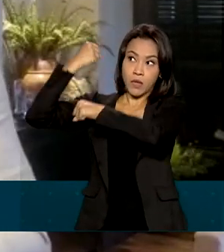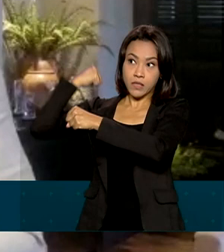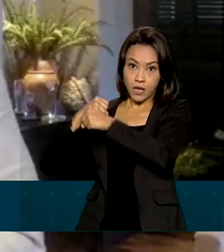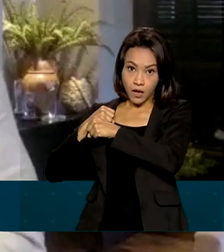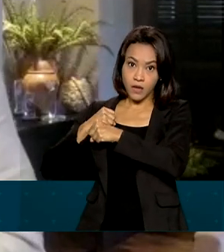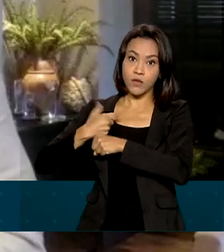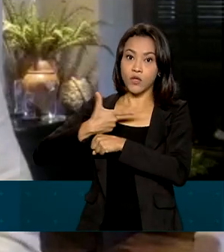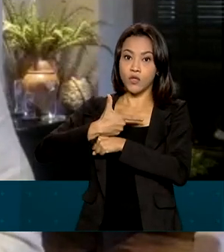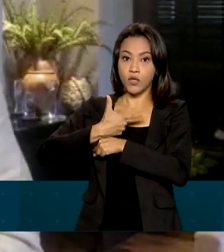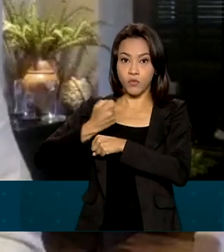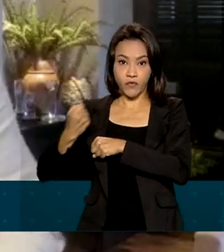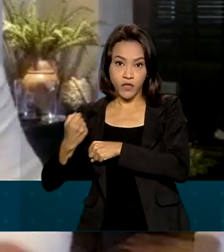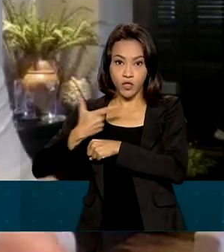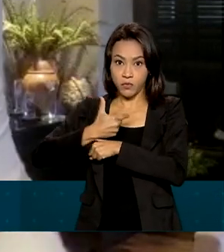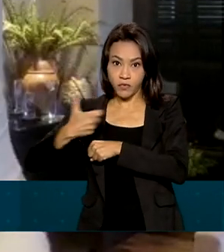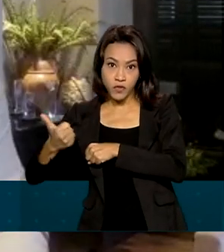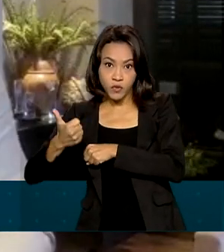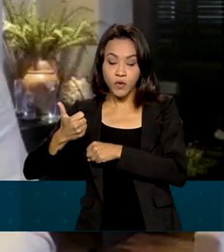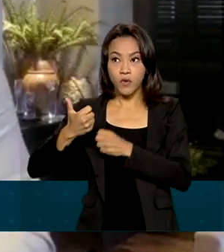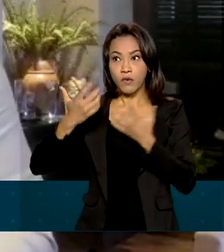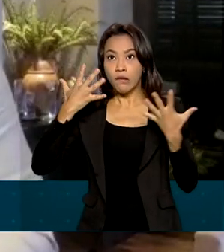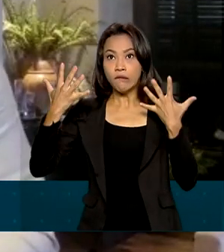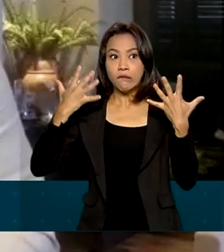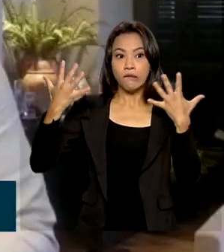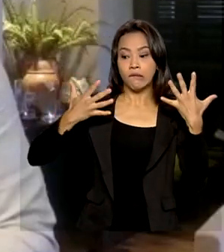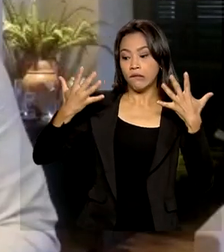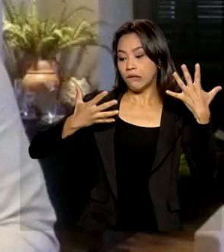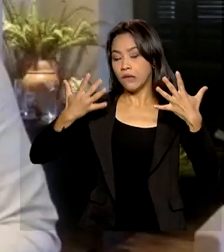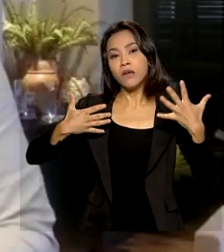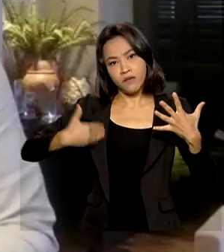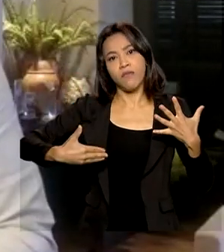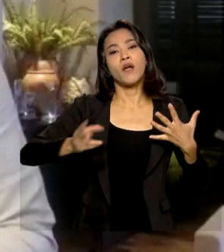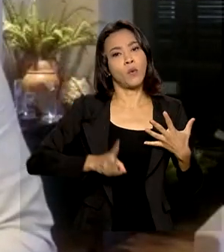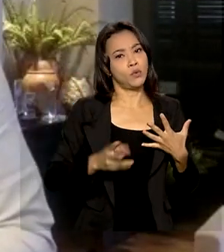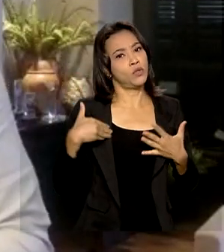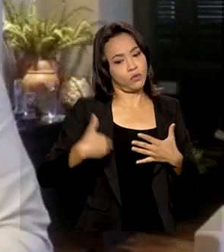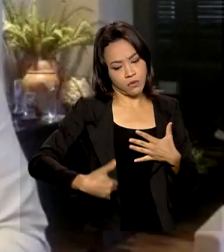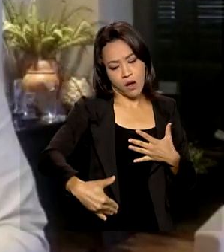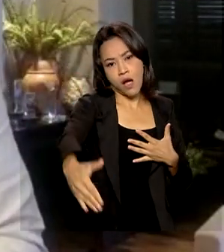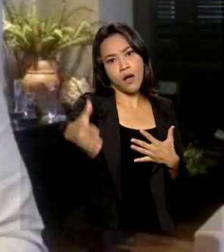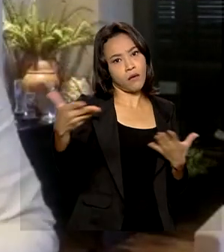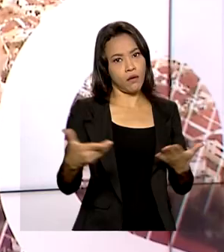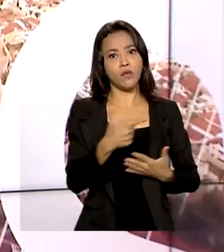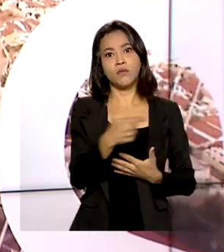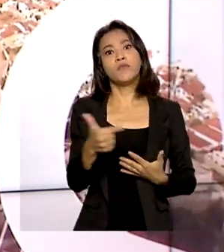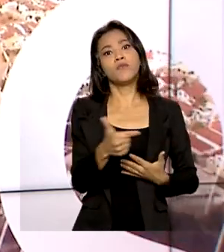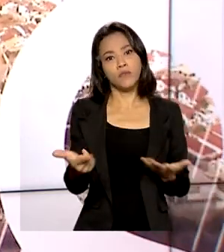foram anos muito incertos e a incerteza vai continuar em 2022.